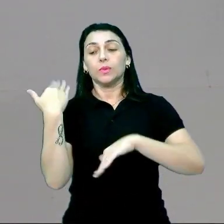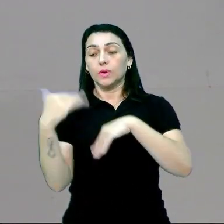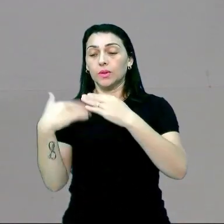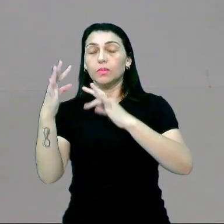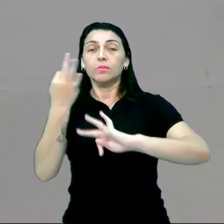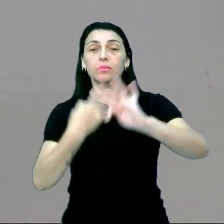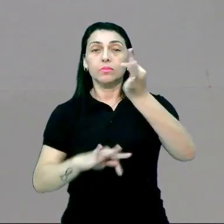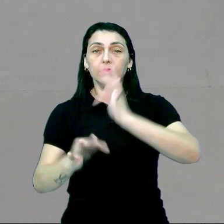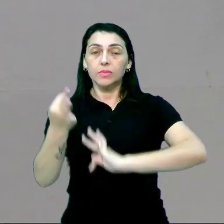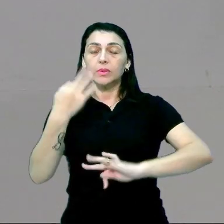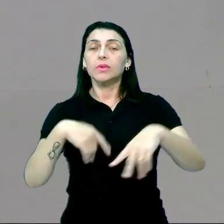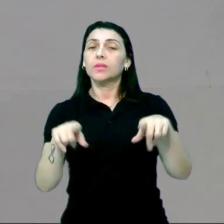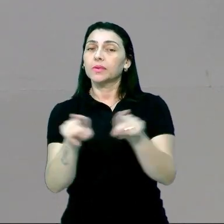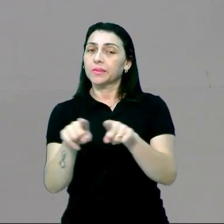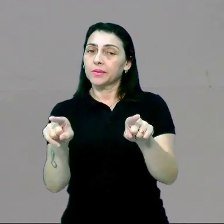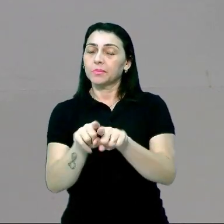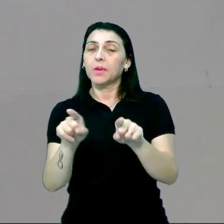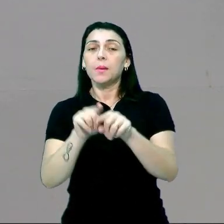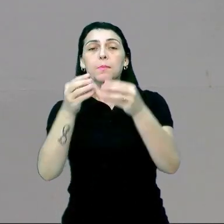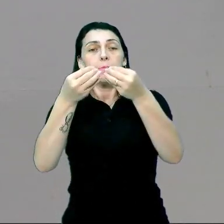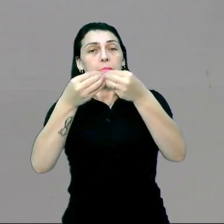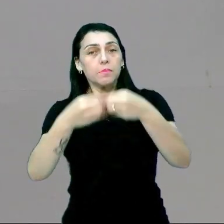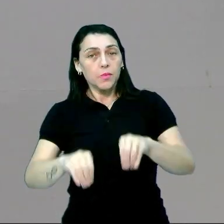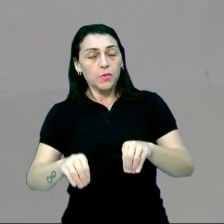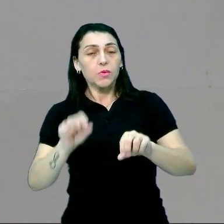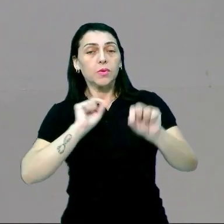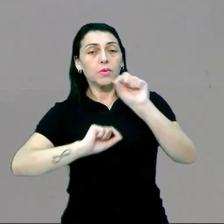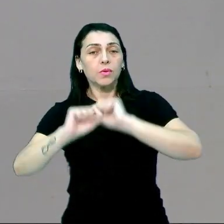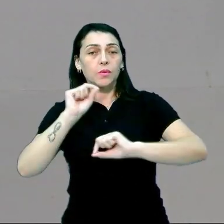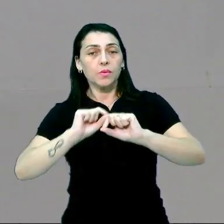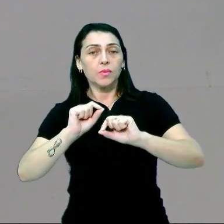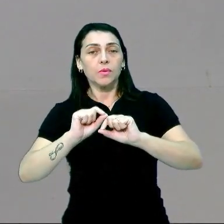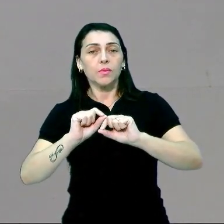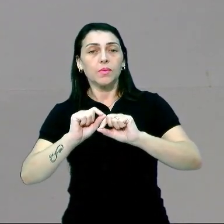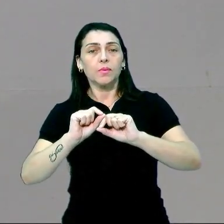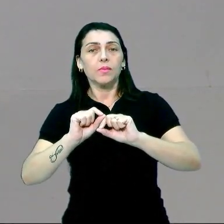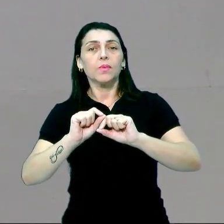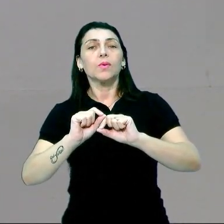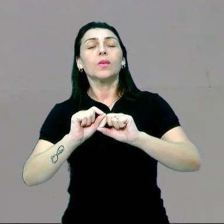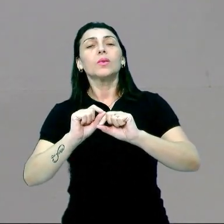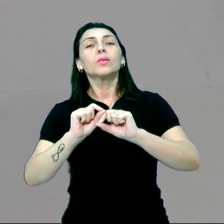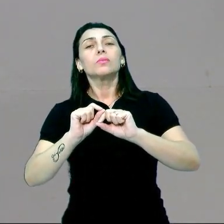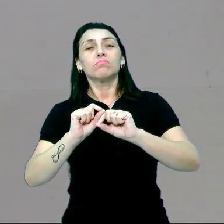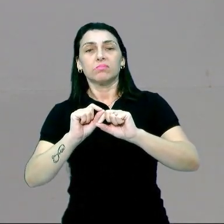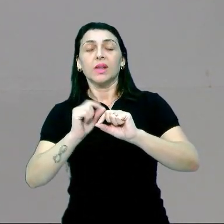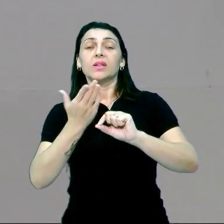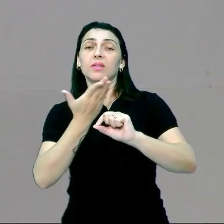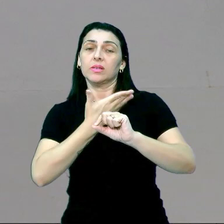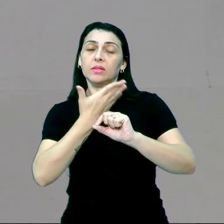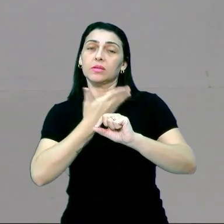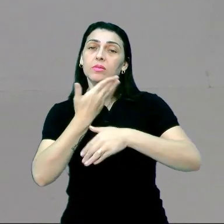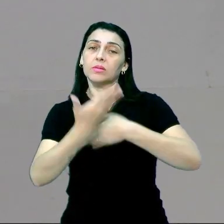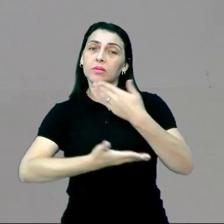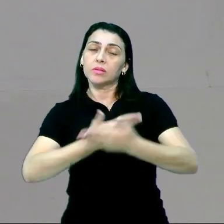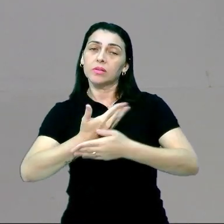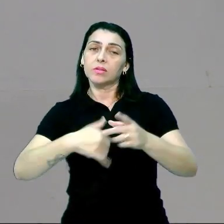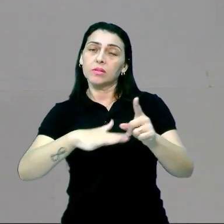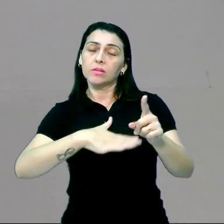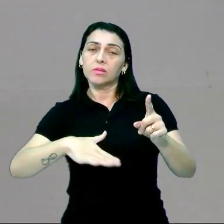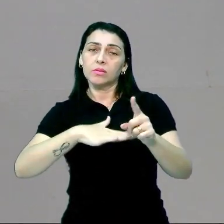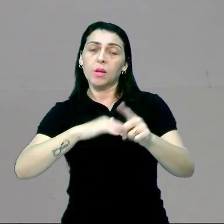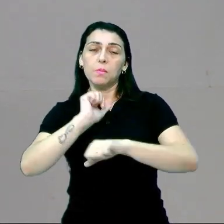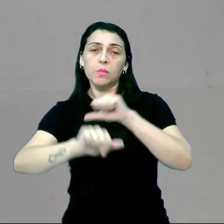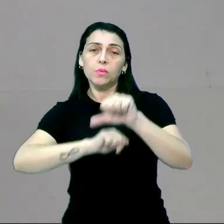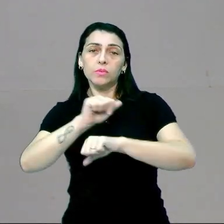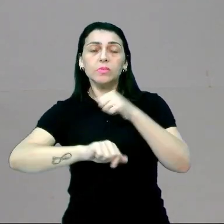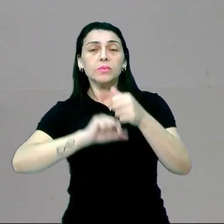tecnológico, ele também acaba nos conduzindo a um esfriamento das nossas relações sociais,